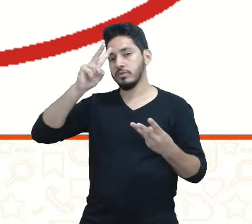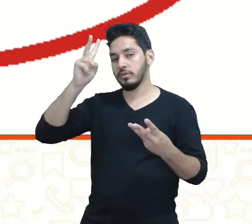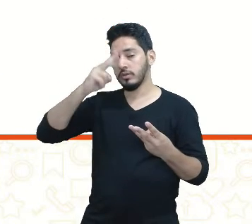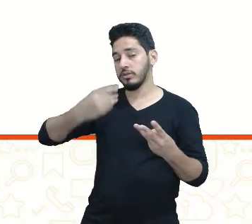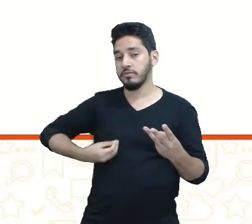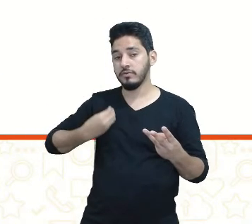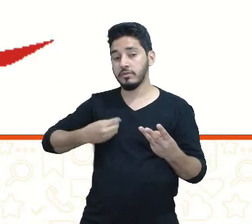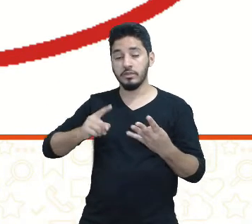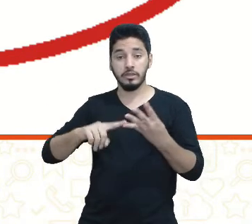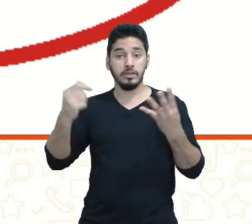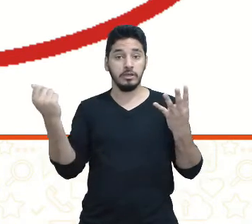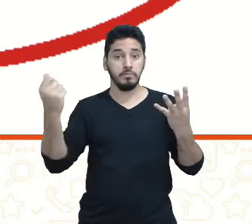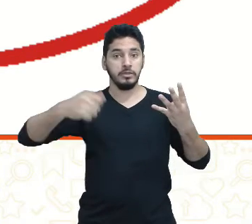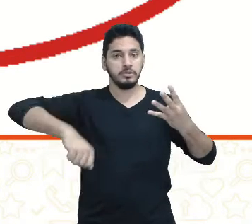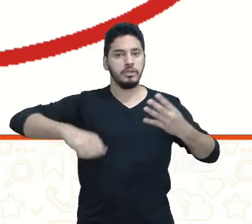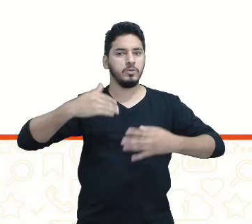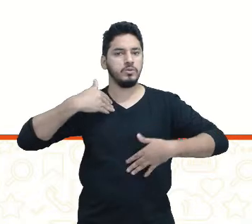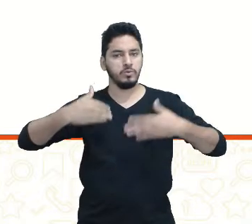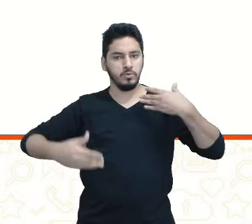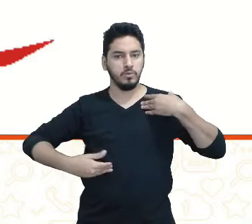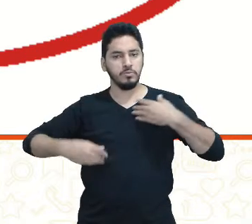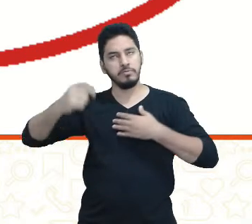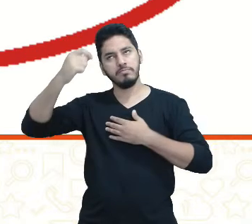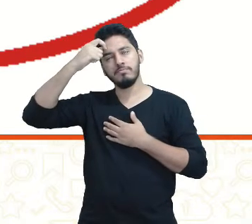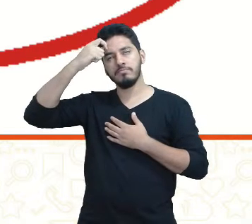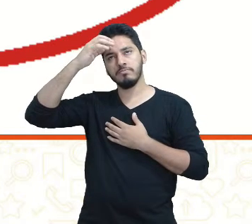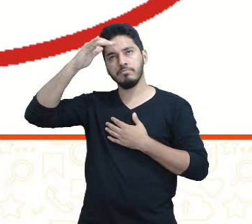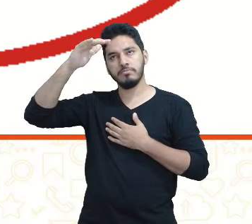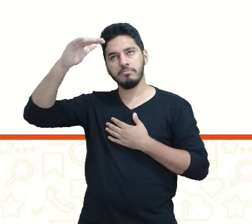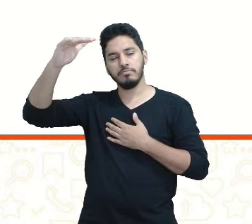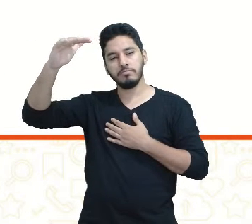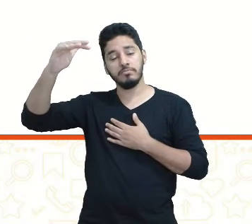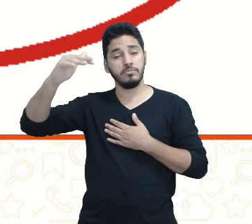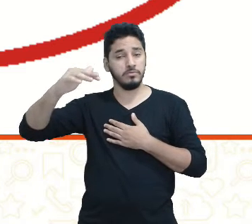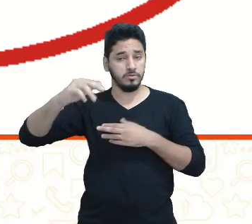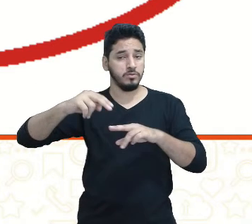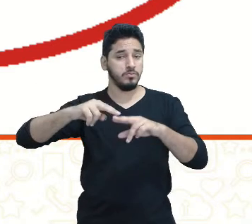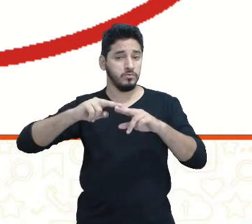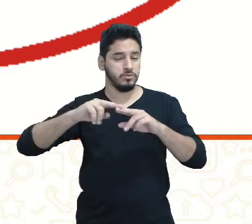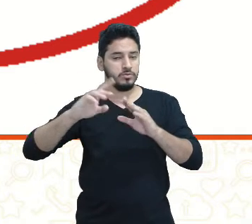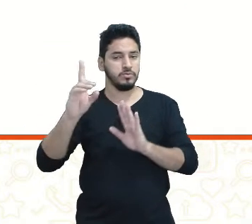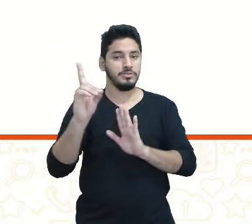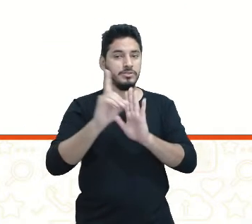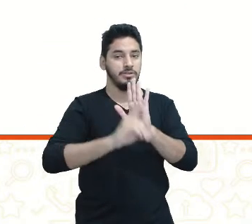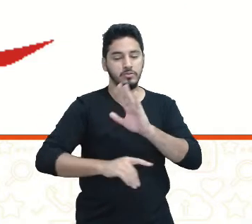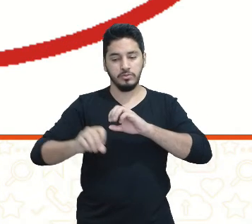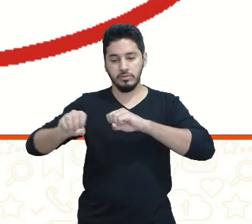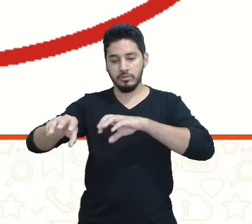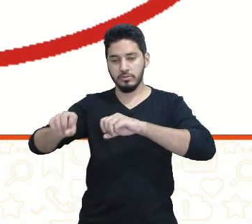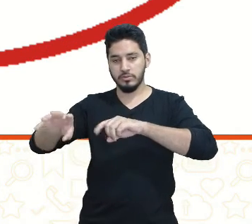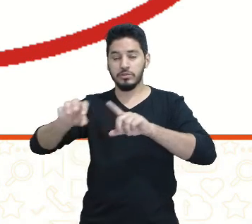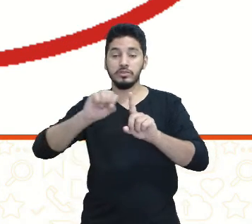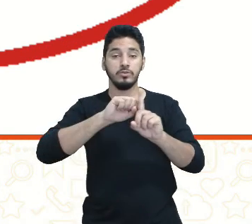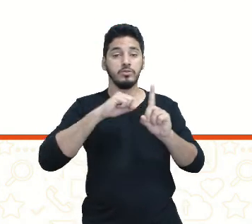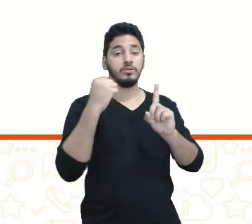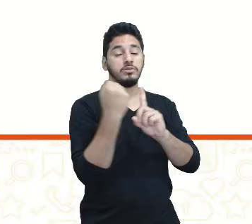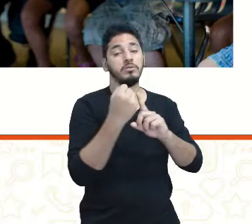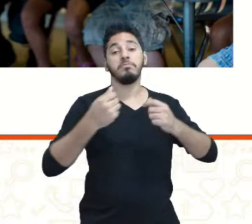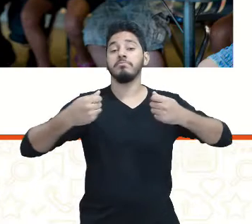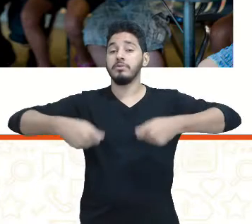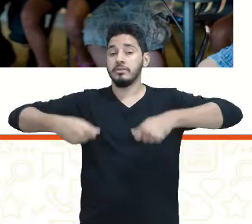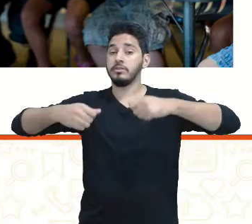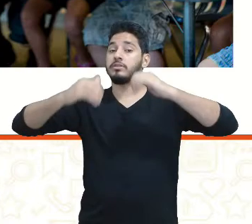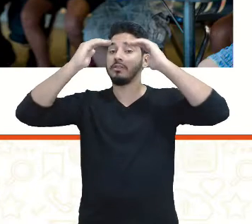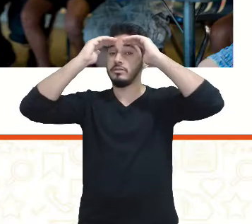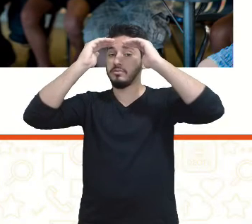capacidade física e intelectual. Dessa forma, os direitos educacionais e sociais devem ser